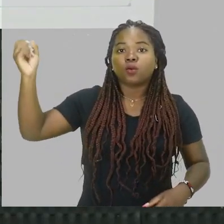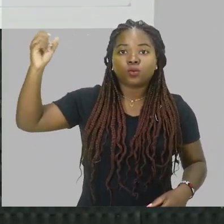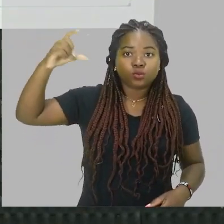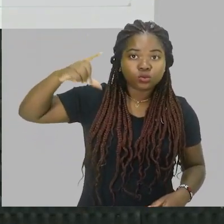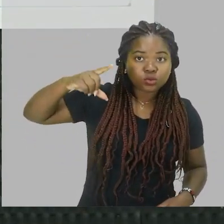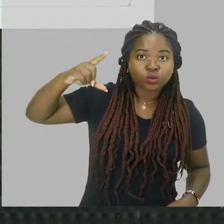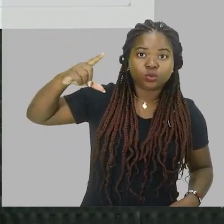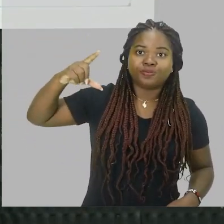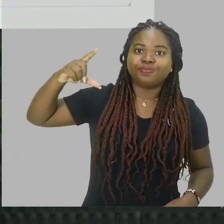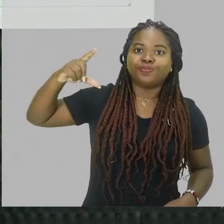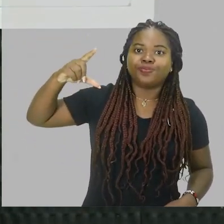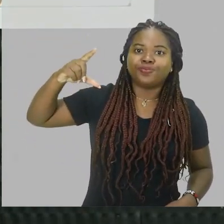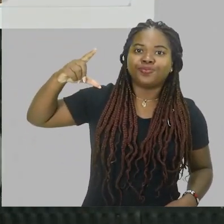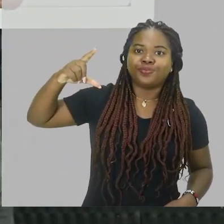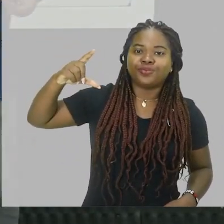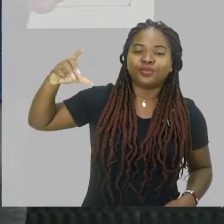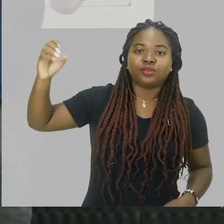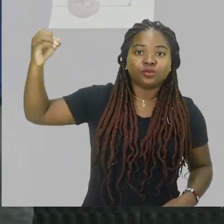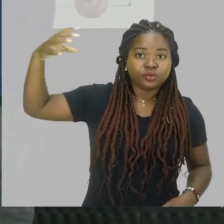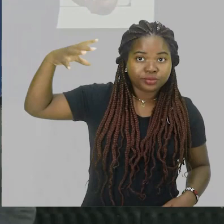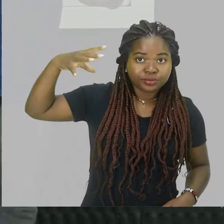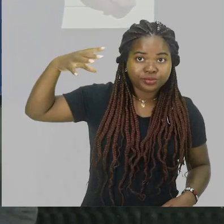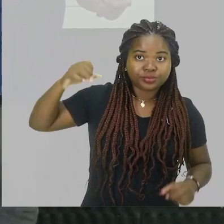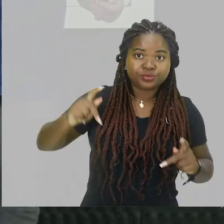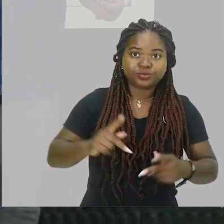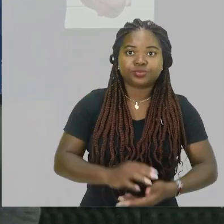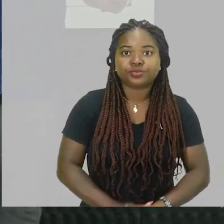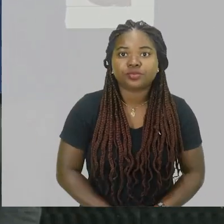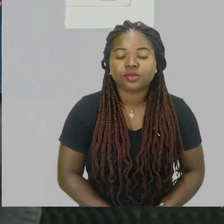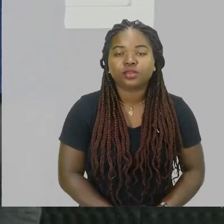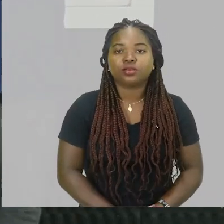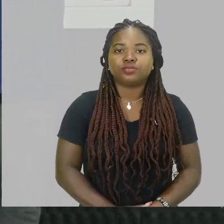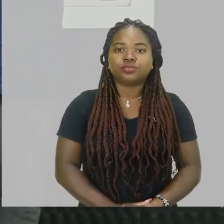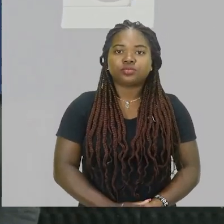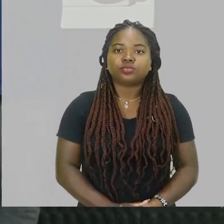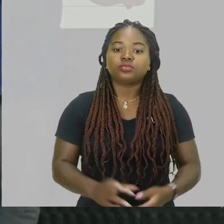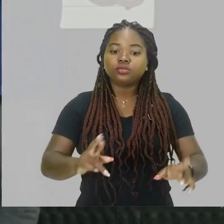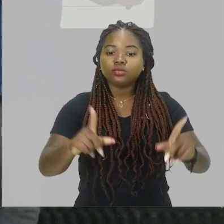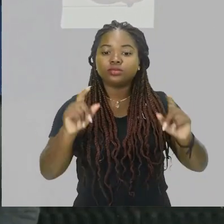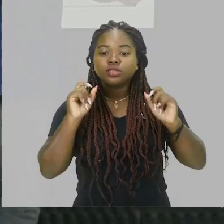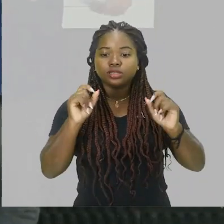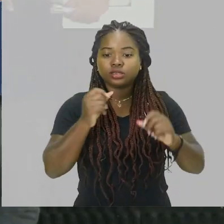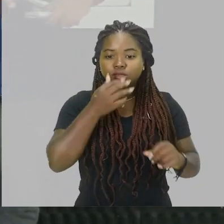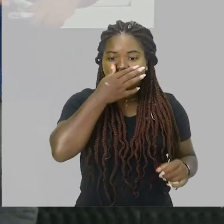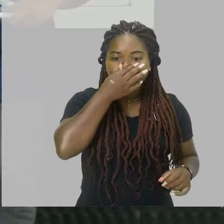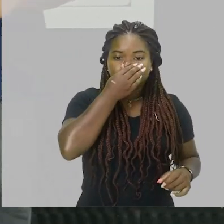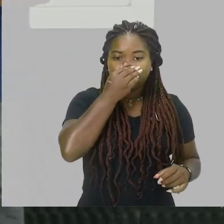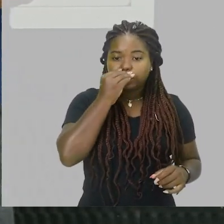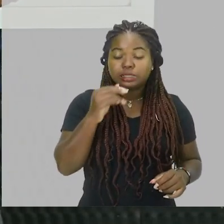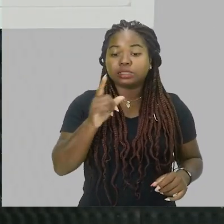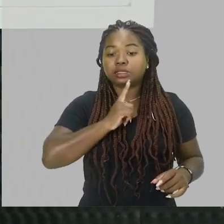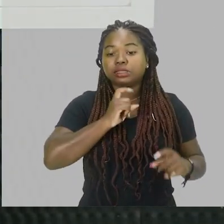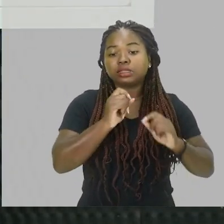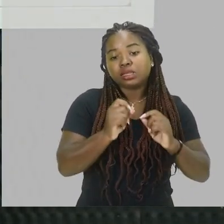diferença aqui, né, que existem épocas ou situações